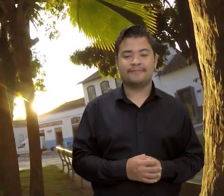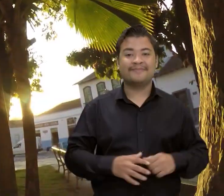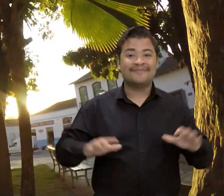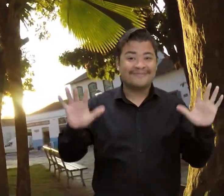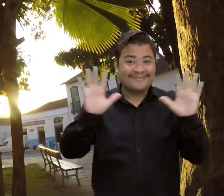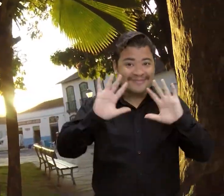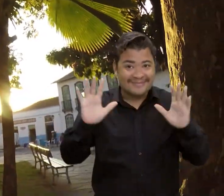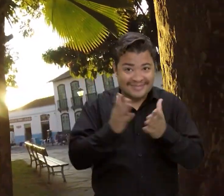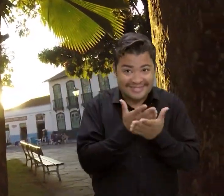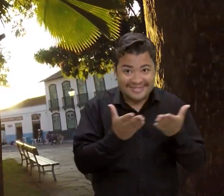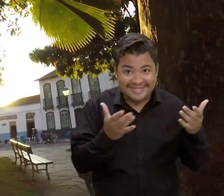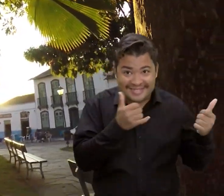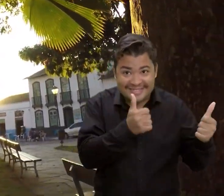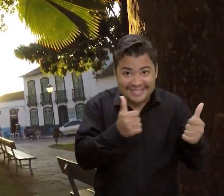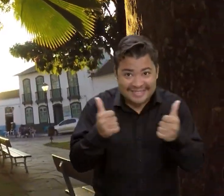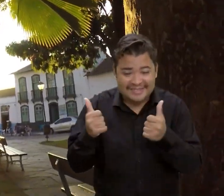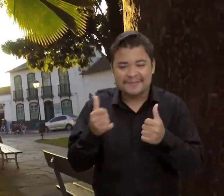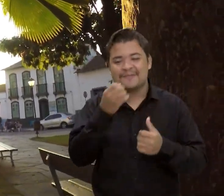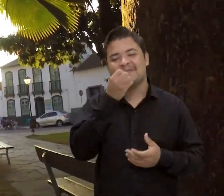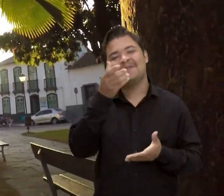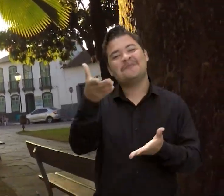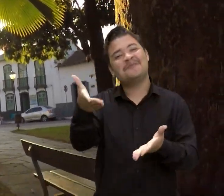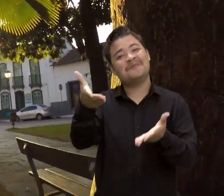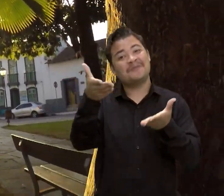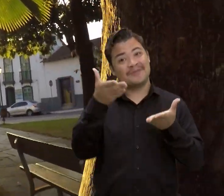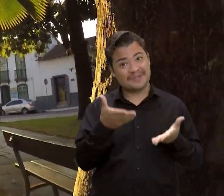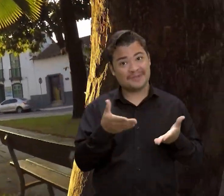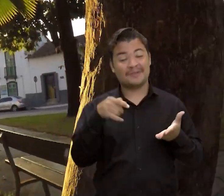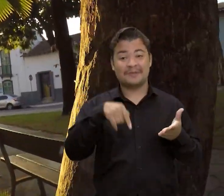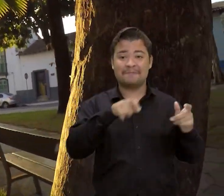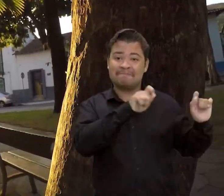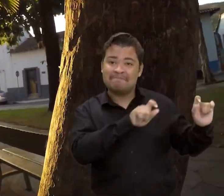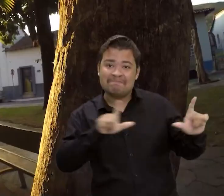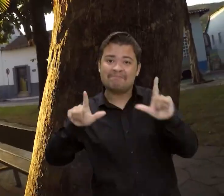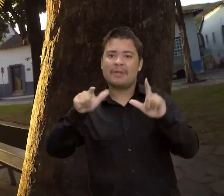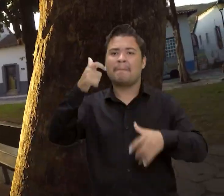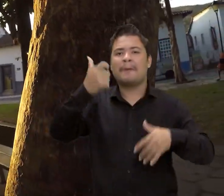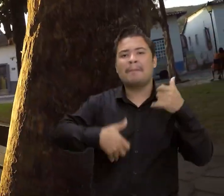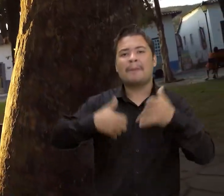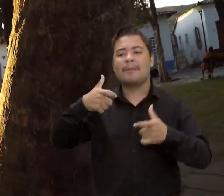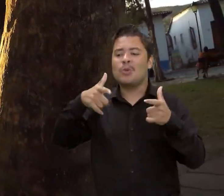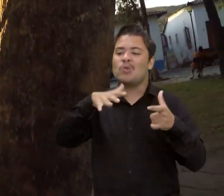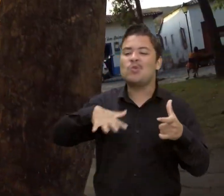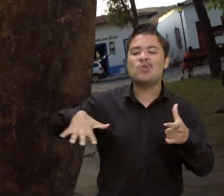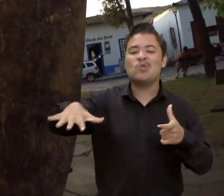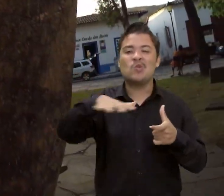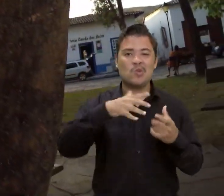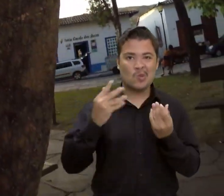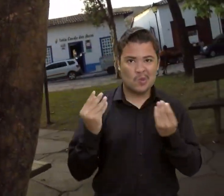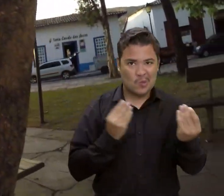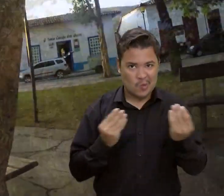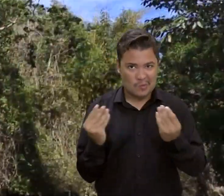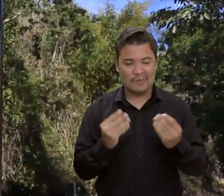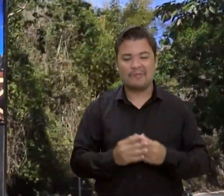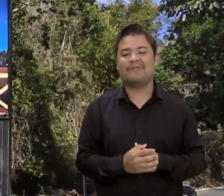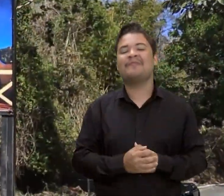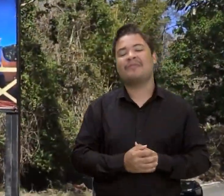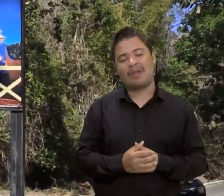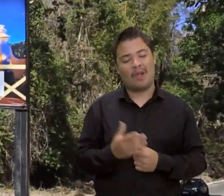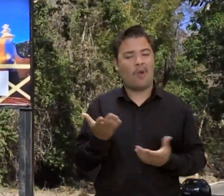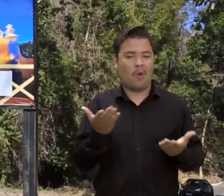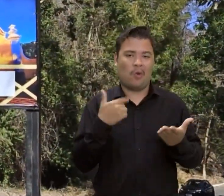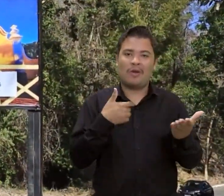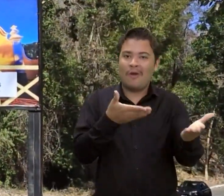Olá, tudo bem? Seja bem-vindo a mais um Pegando Leve. Nesse episódio, eu te faço um